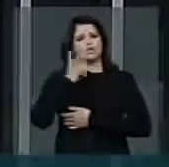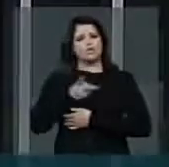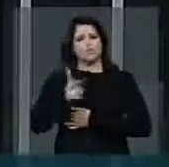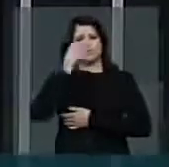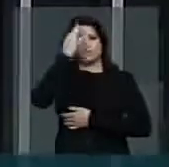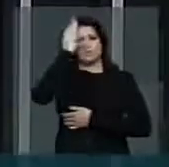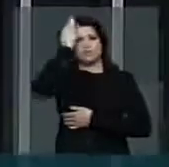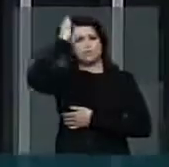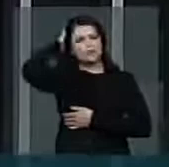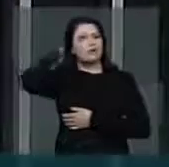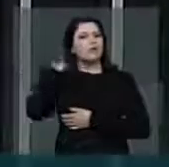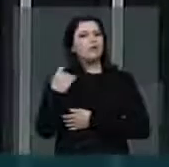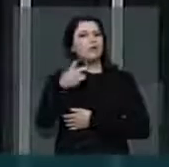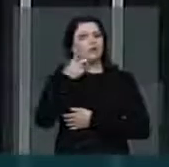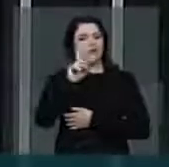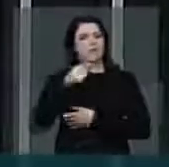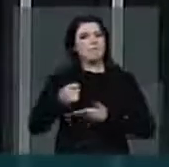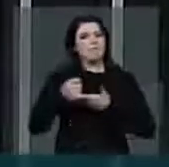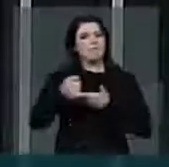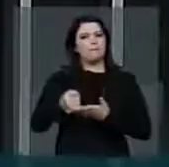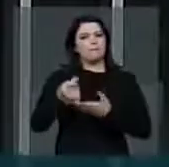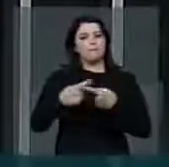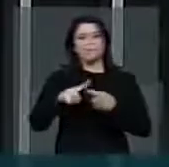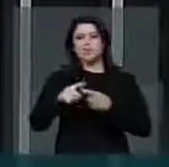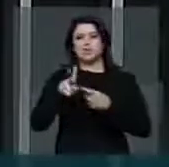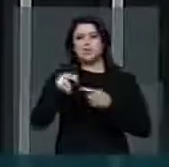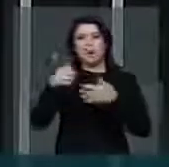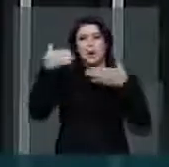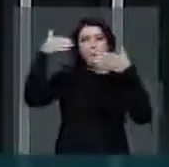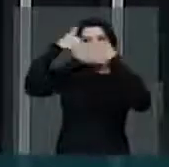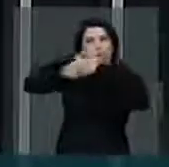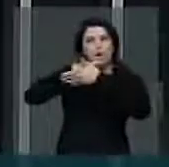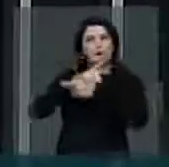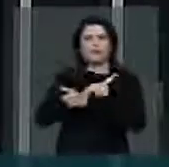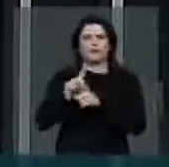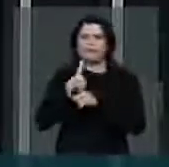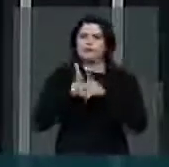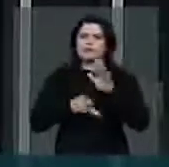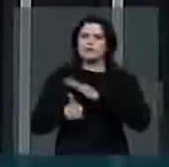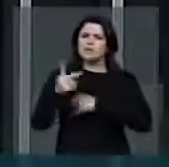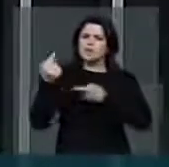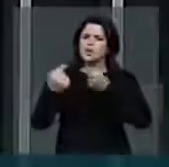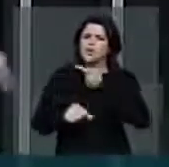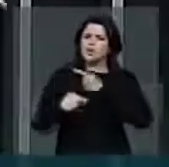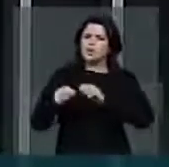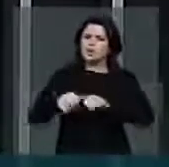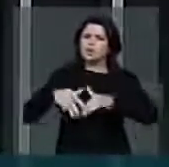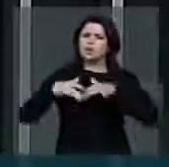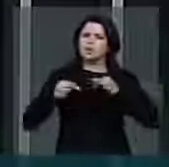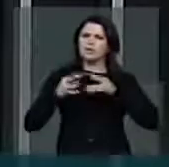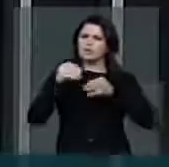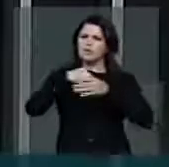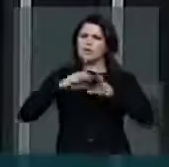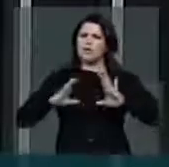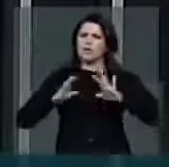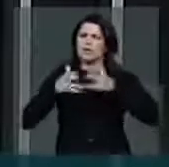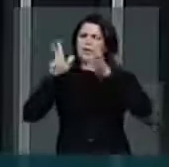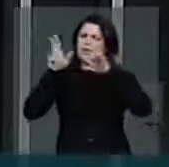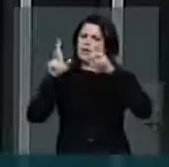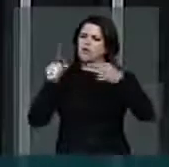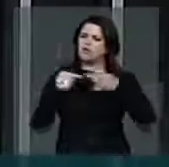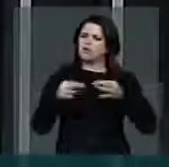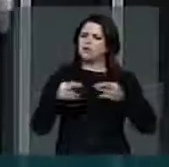sempre exigiu-se da base, mas nunca subserviente, sempre foi contra que nesse plenário e nas comissões temáticas,